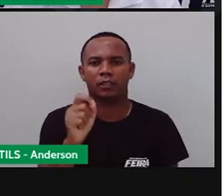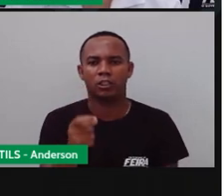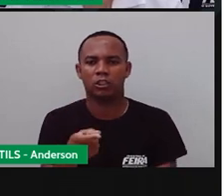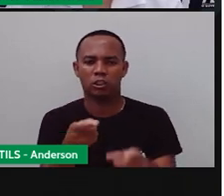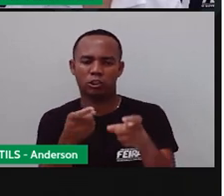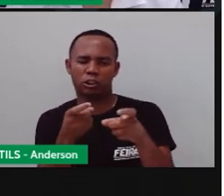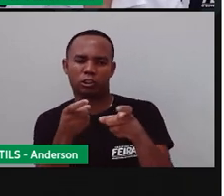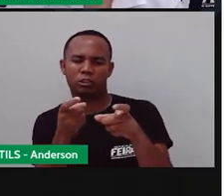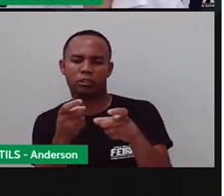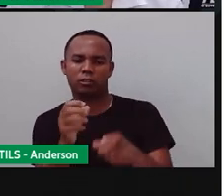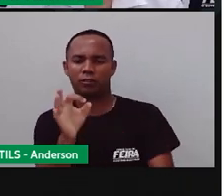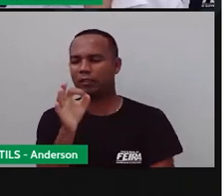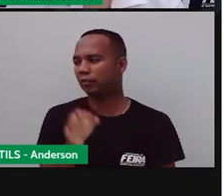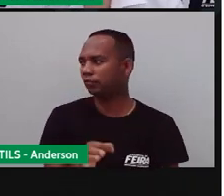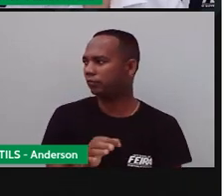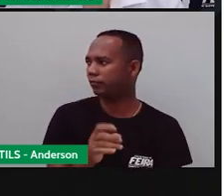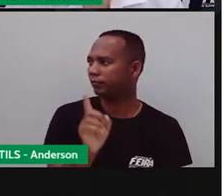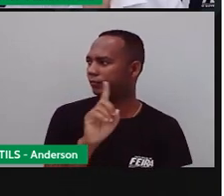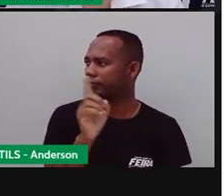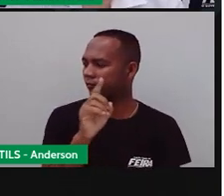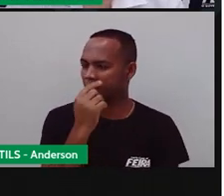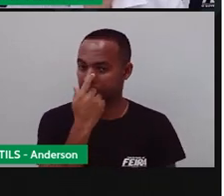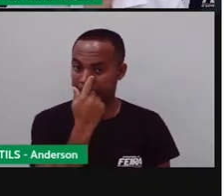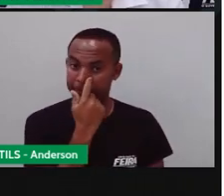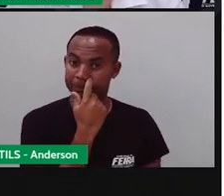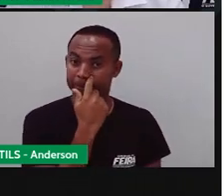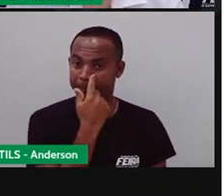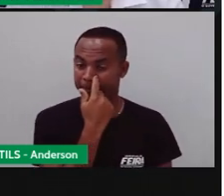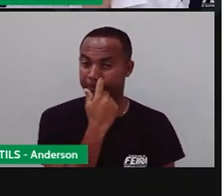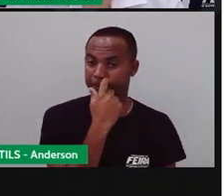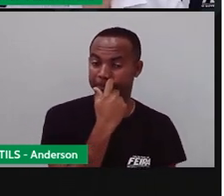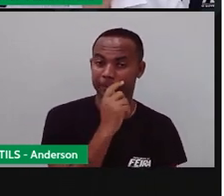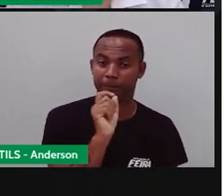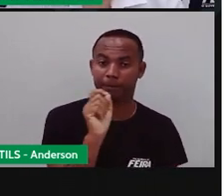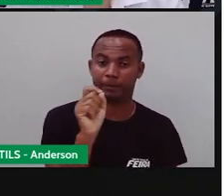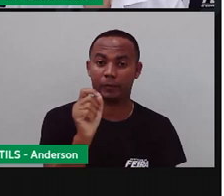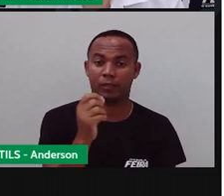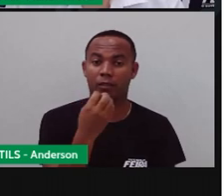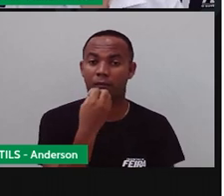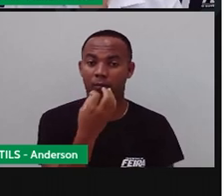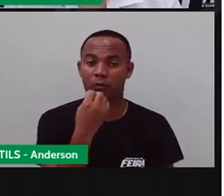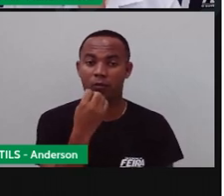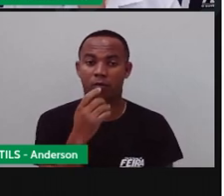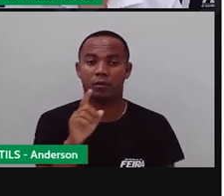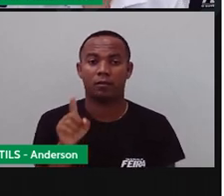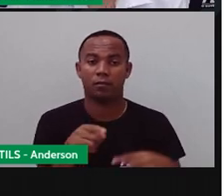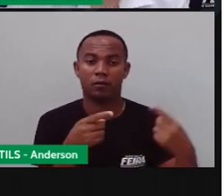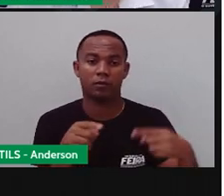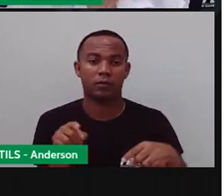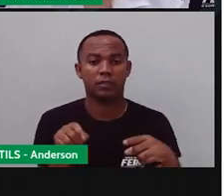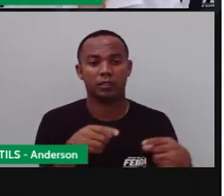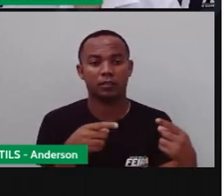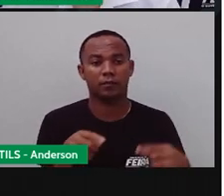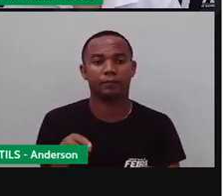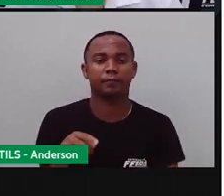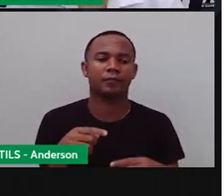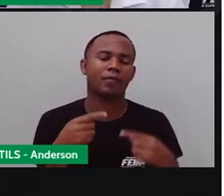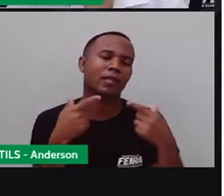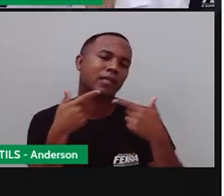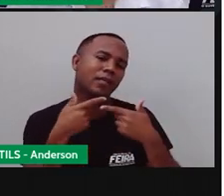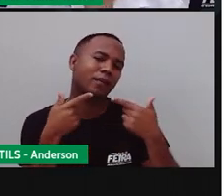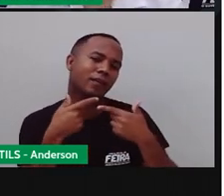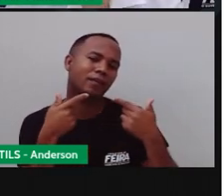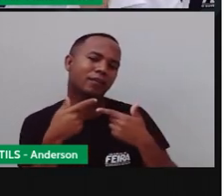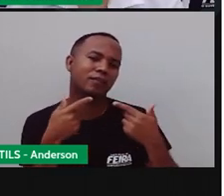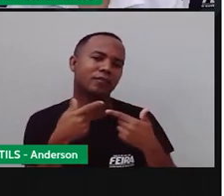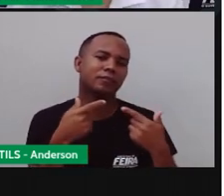música, Anderson? BANG BANG. É uma boa música. Ha, ha, ha, ha, ha, mas eu tô rindo à